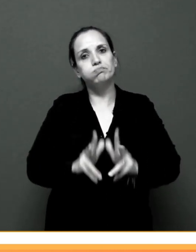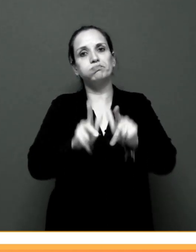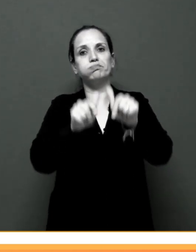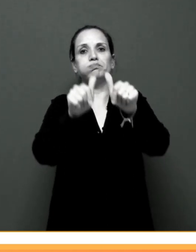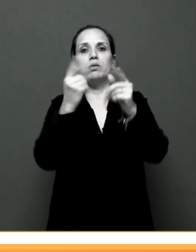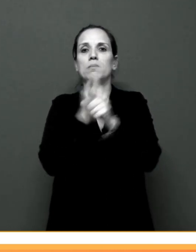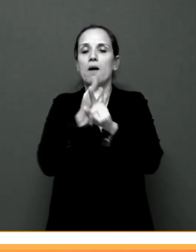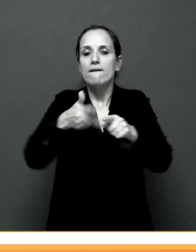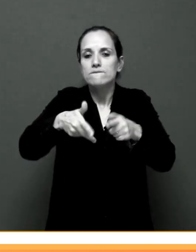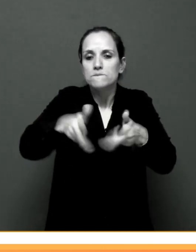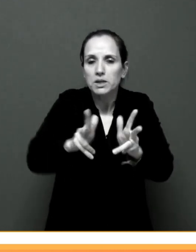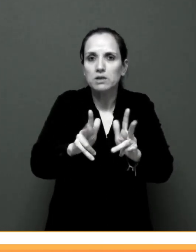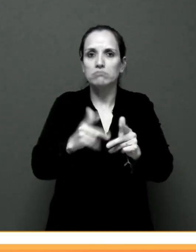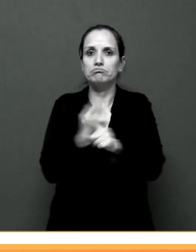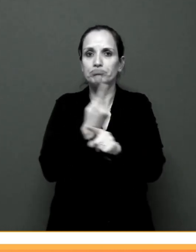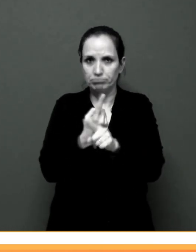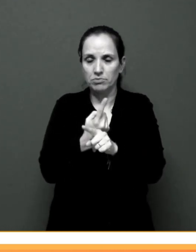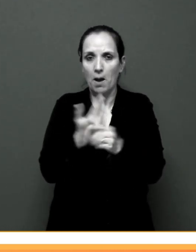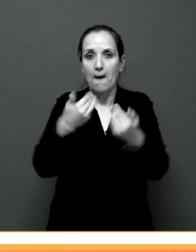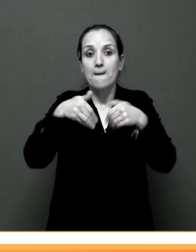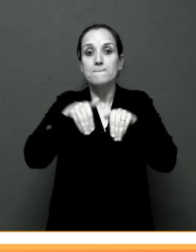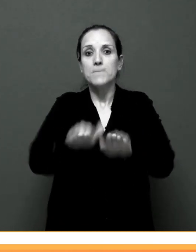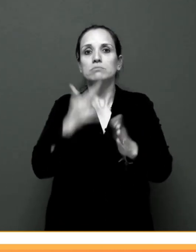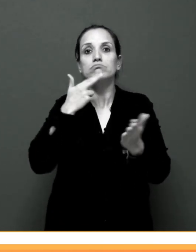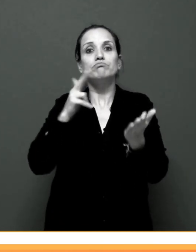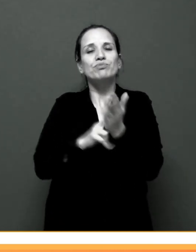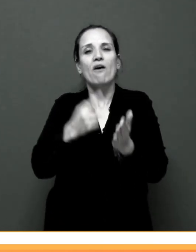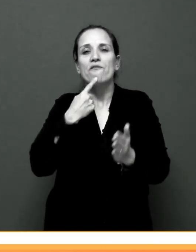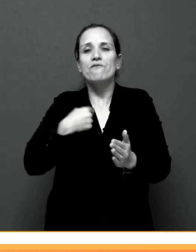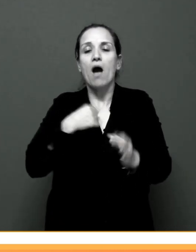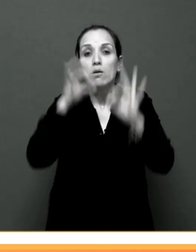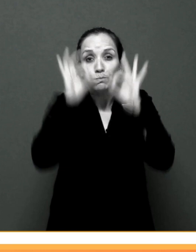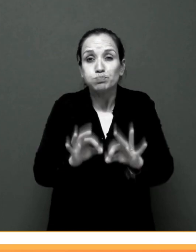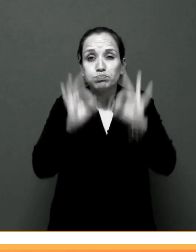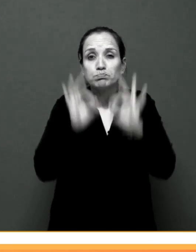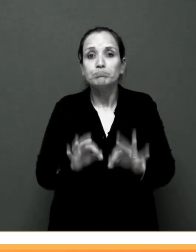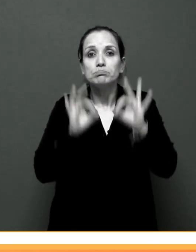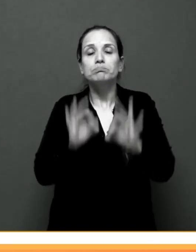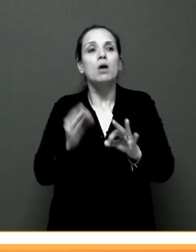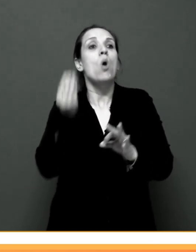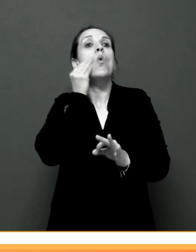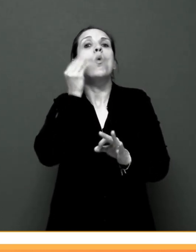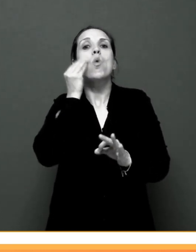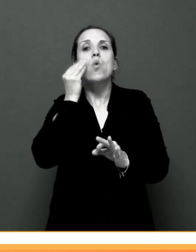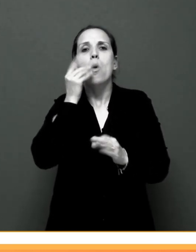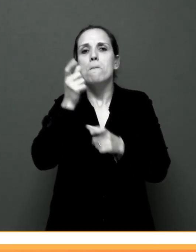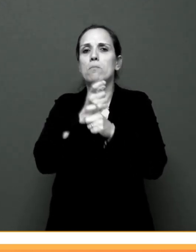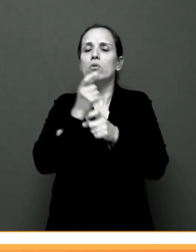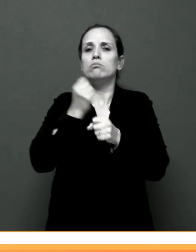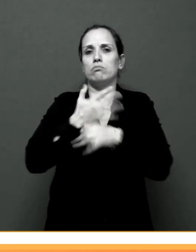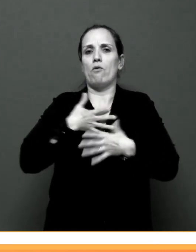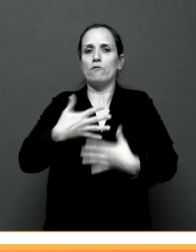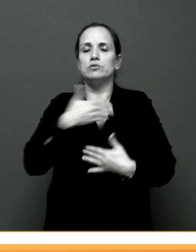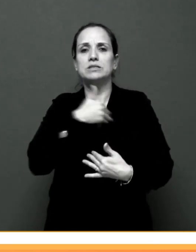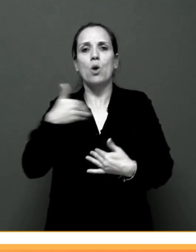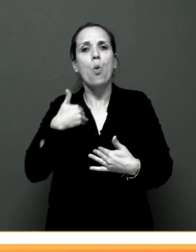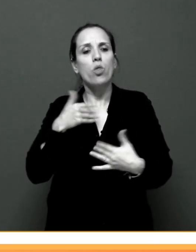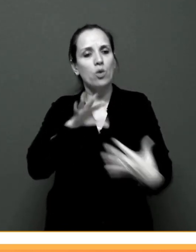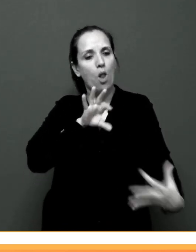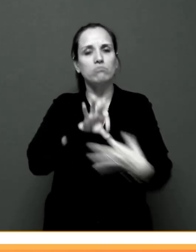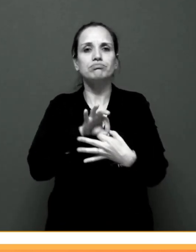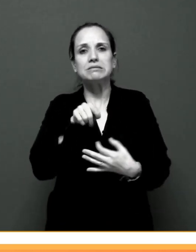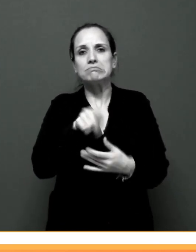ferramentas, mas a grande lacuna atualmente é como os profissionais de saúde lidam com